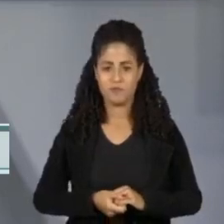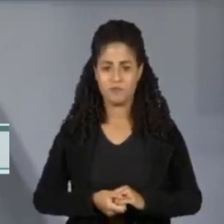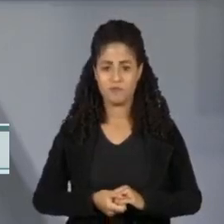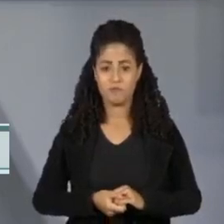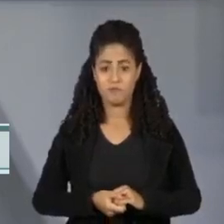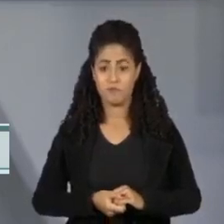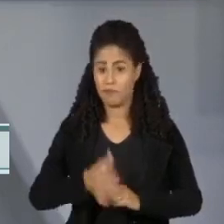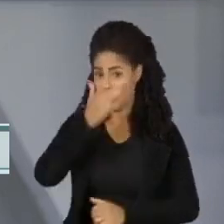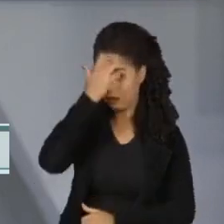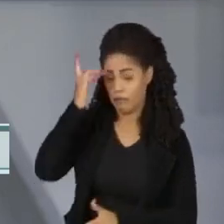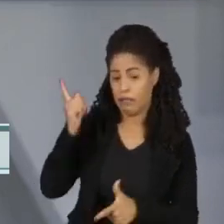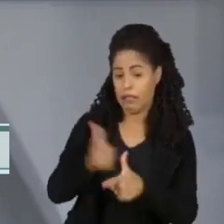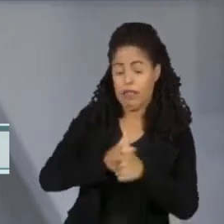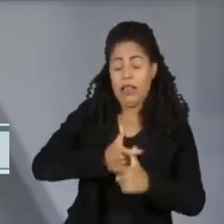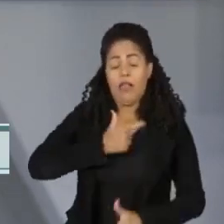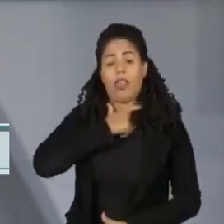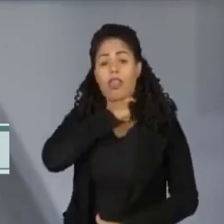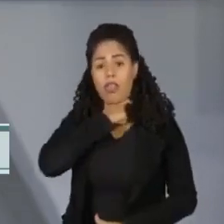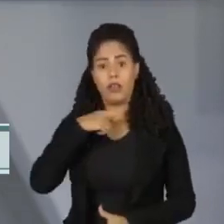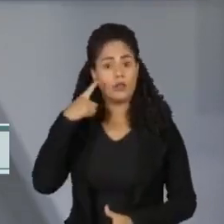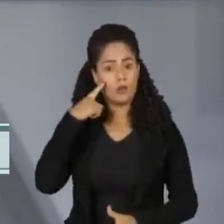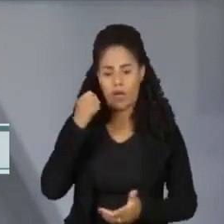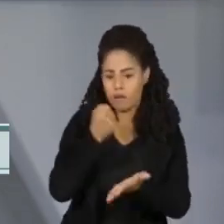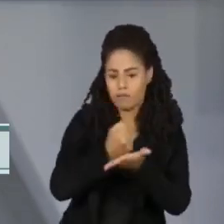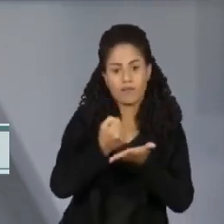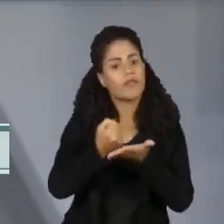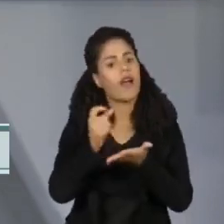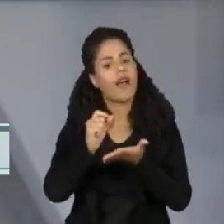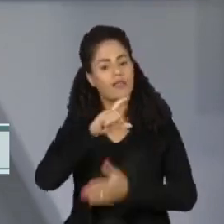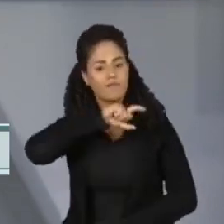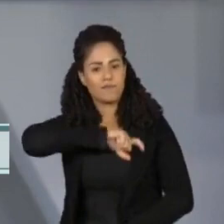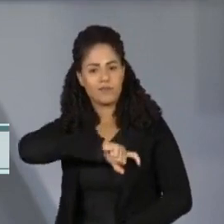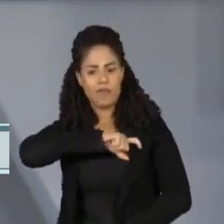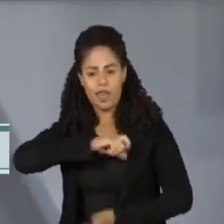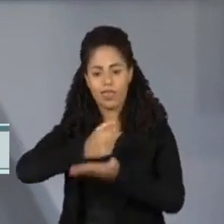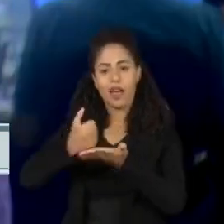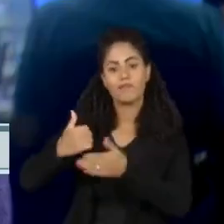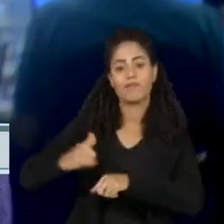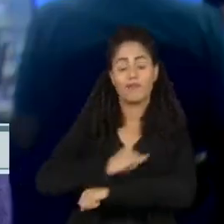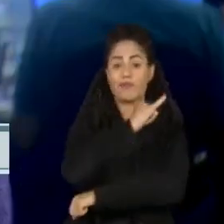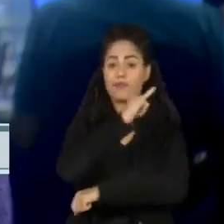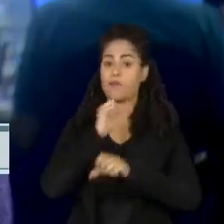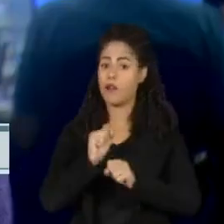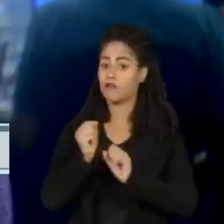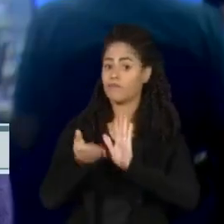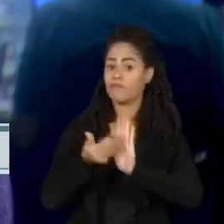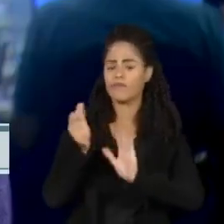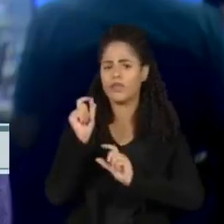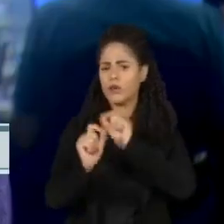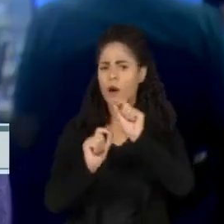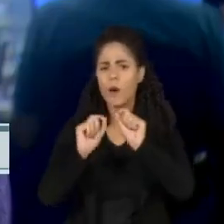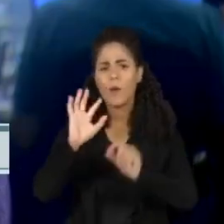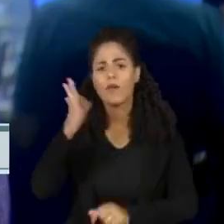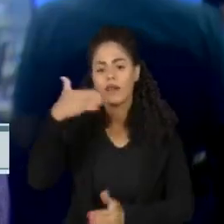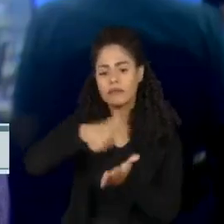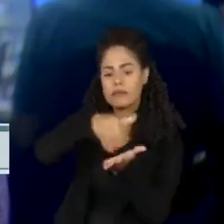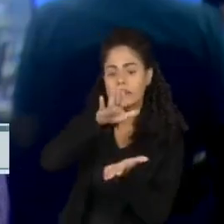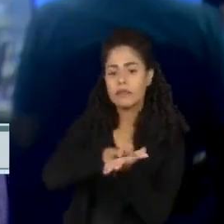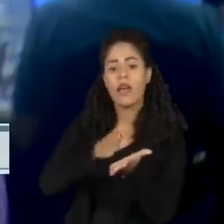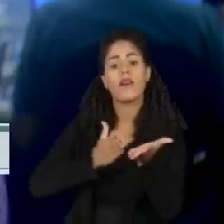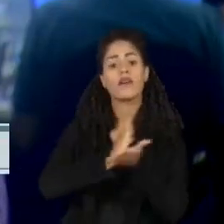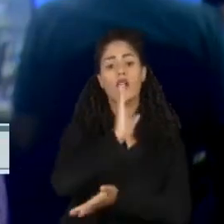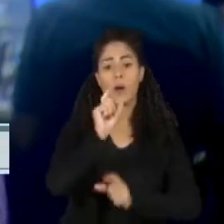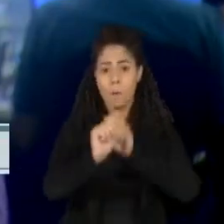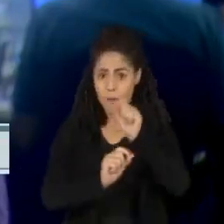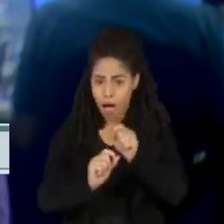Inadimplentes podem ficar sem a carteira de motorista e o passaporte. As penalidades foram autorizadas